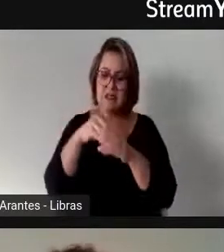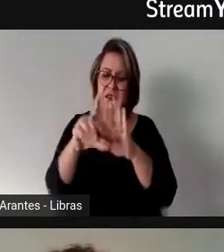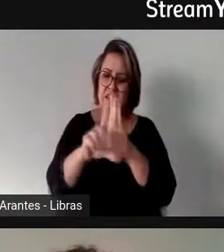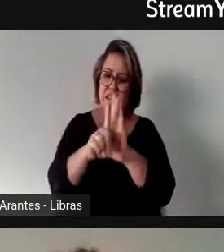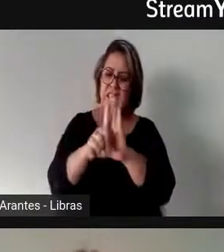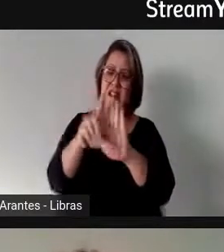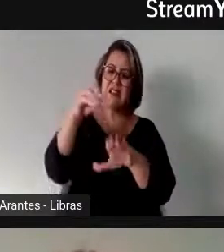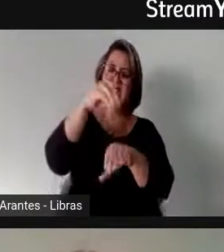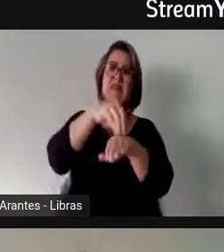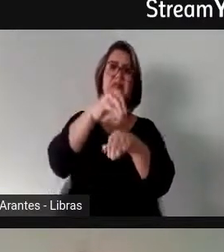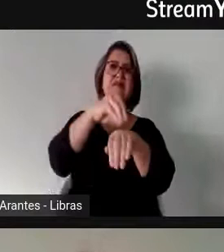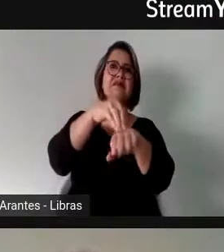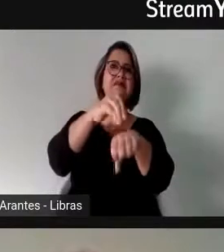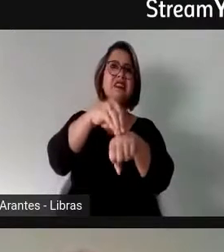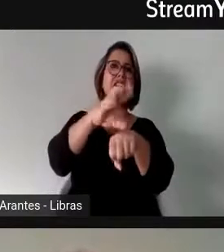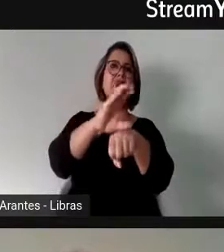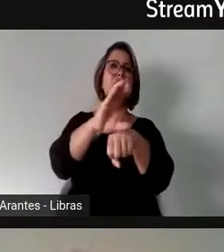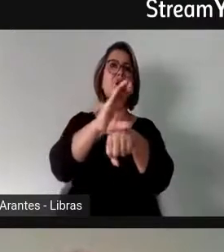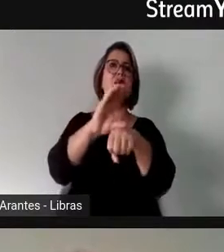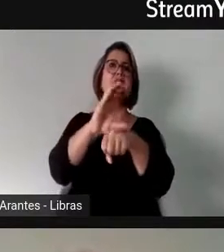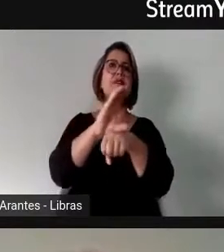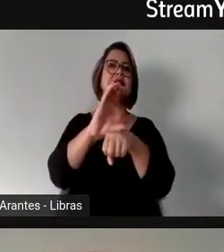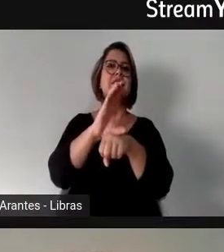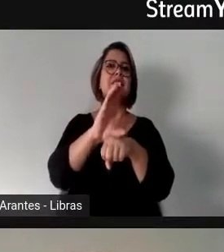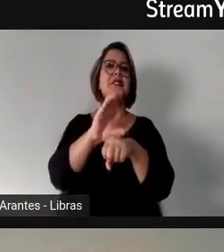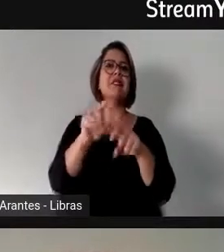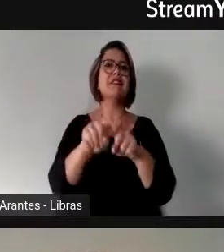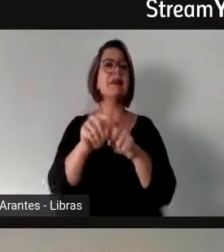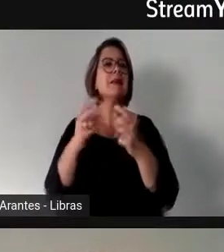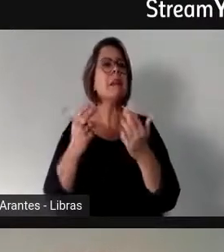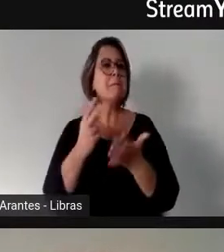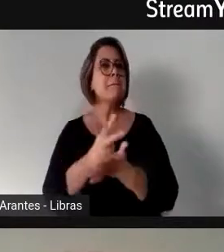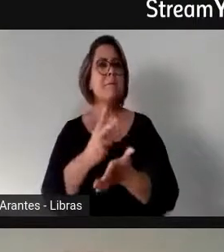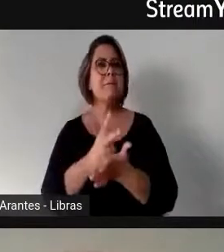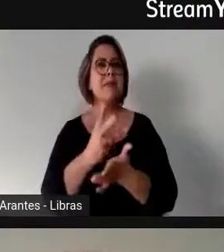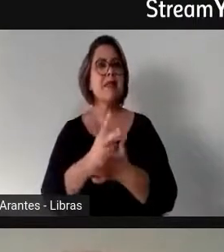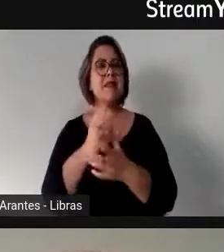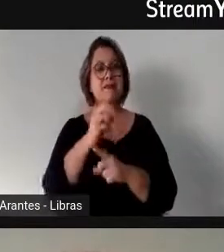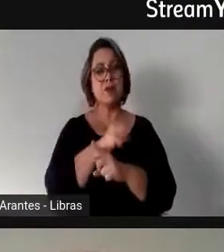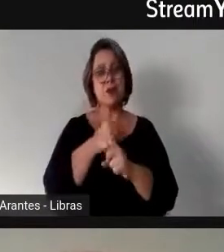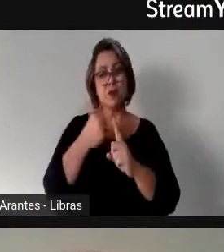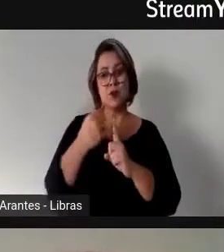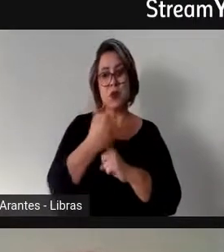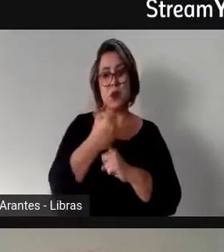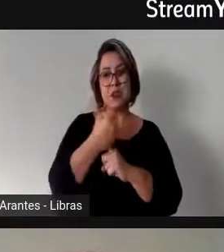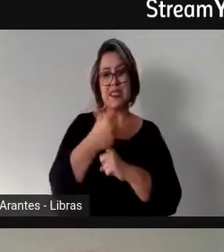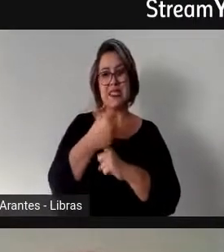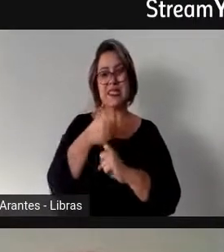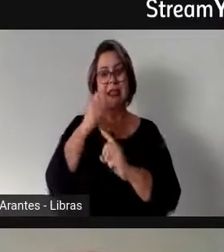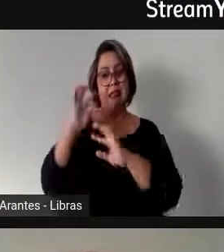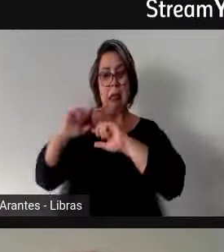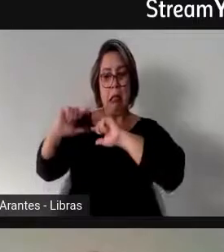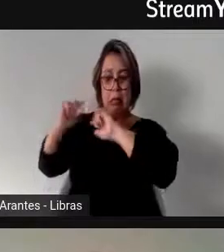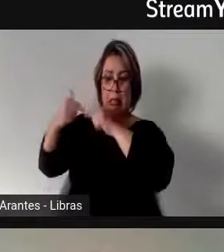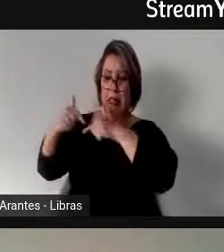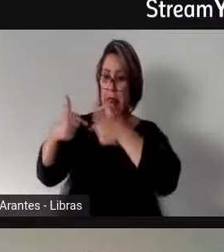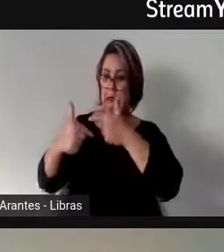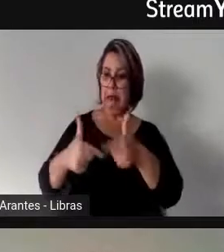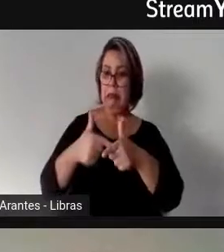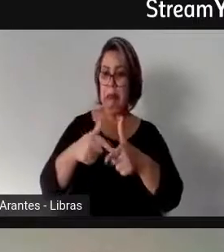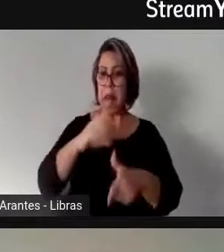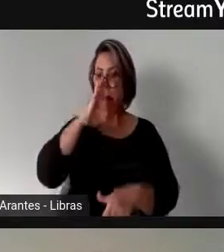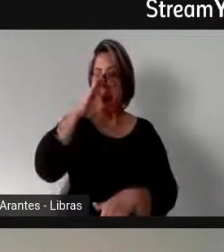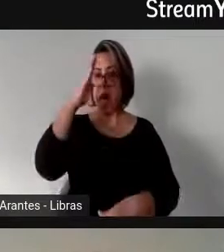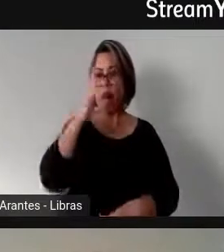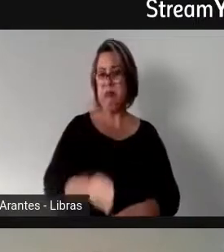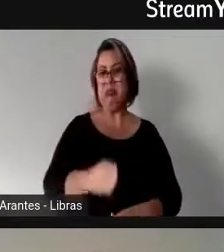É produto, e notem, mesmo de uma sociedade ainda patriarcal, desigual, machista,